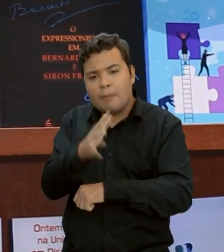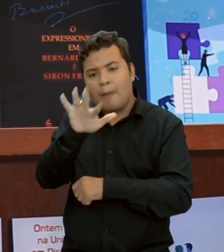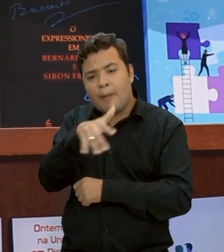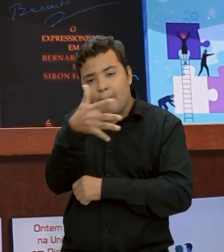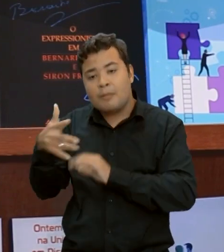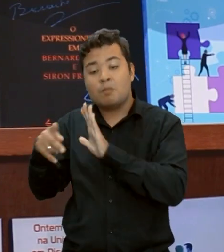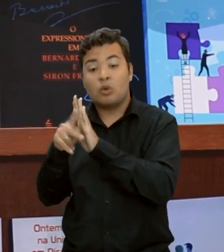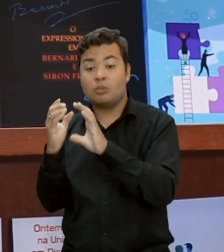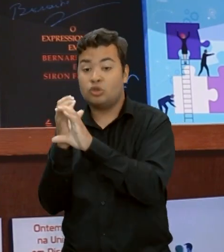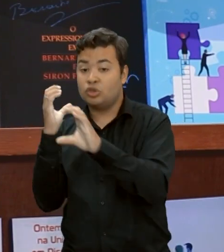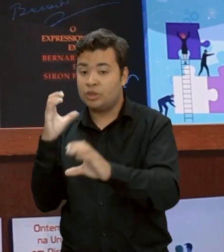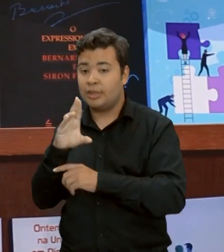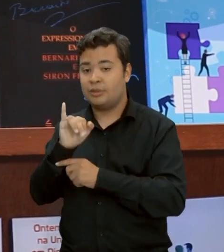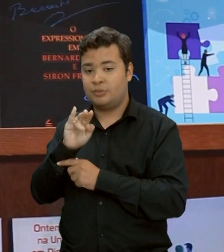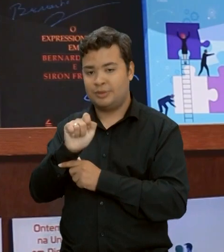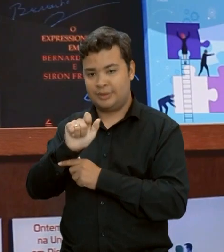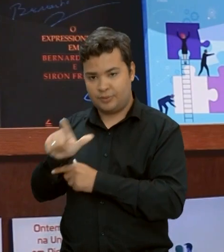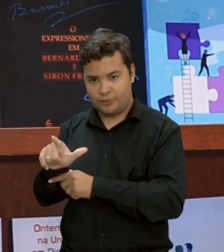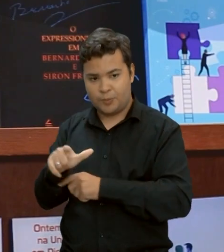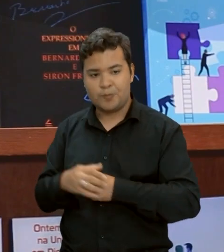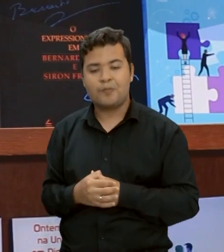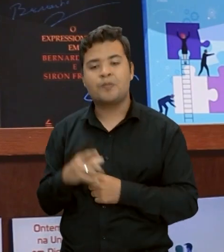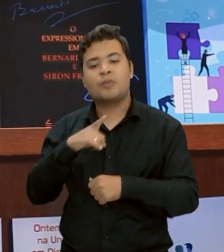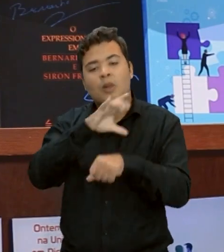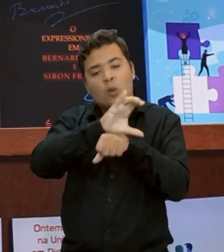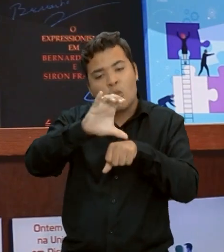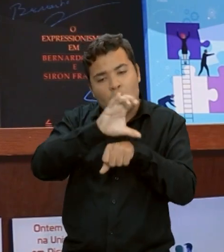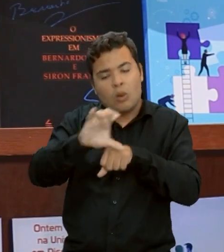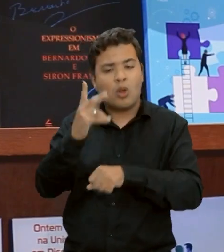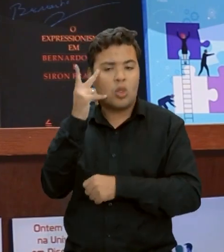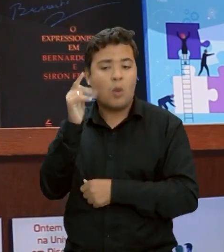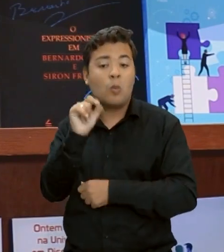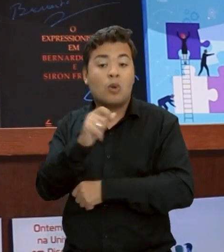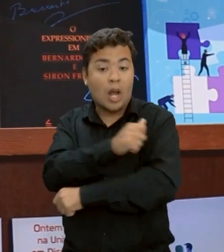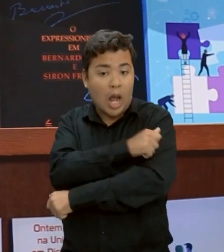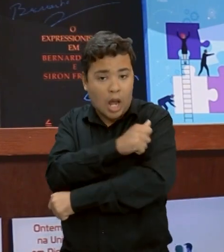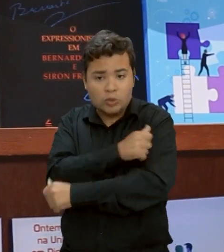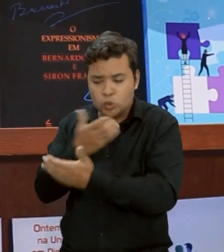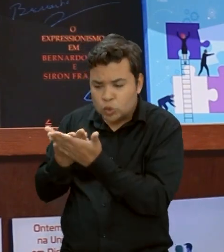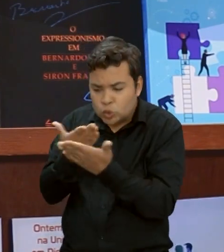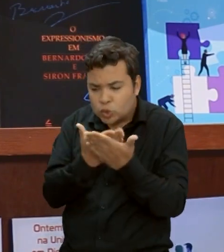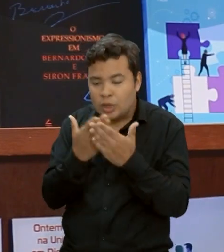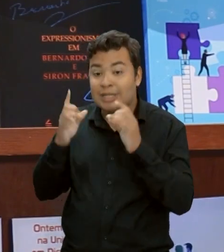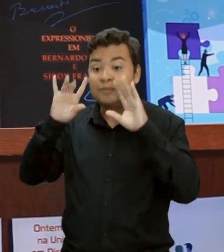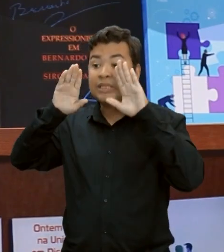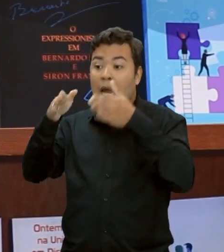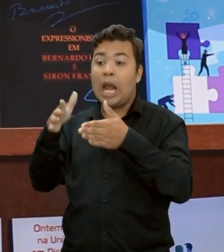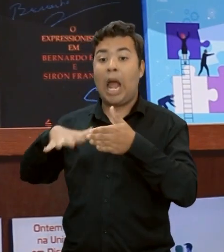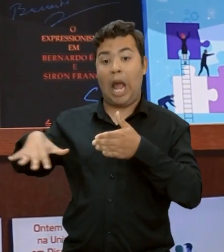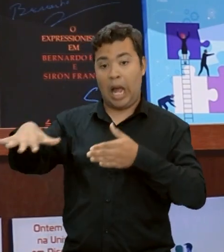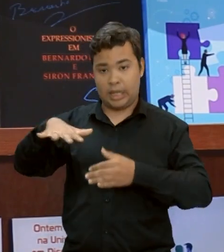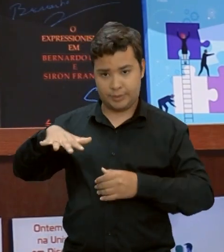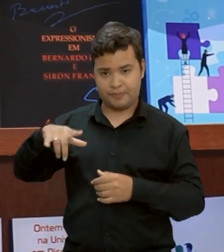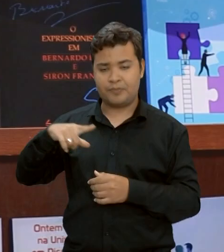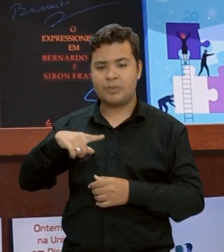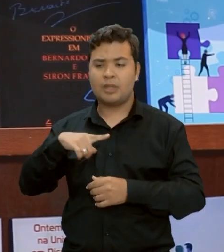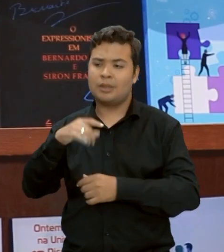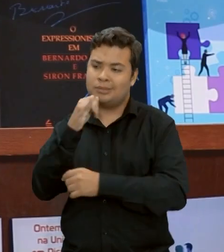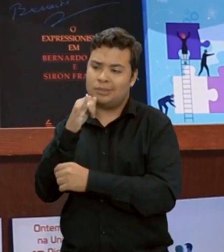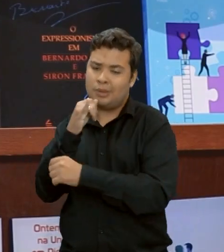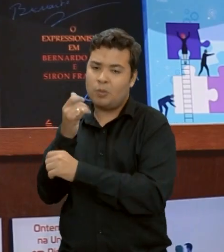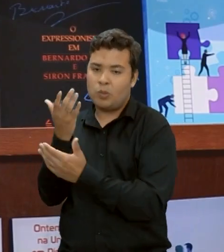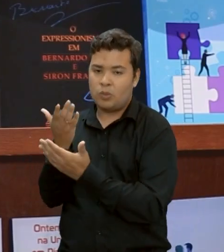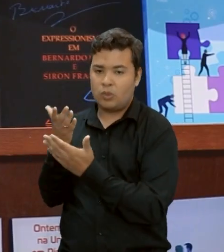do curso de Engenharia Civil, normalmente o aluno se especializa em uma das grandes áreas de Engenharia Civil e a área de estruturas é uma dessas áreas que